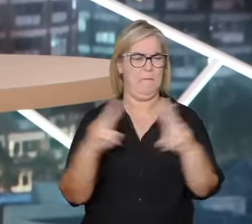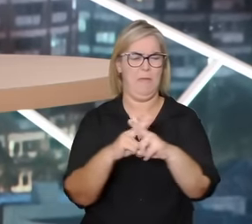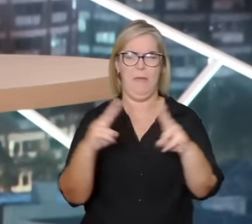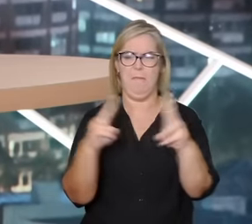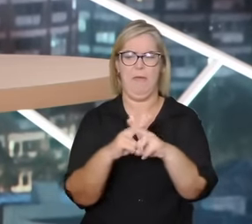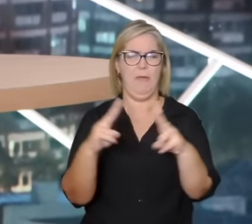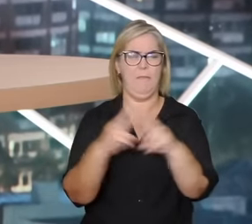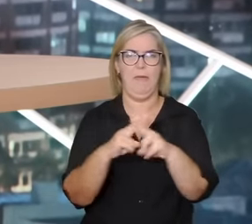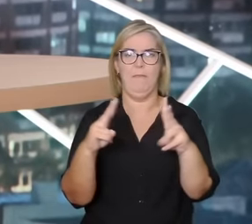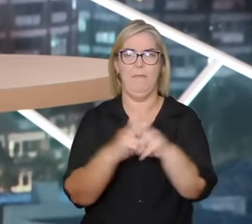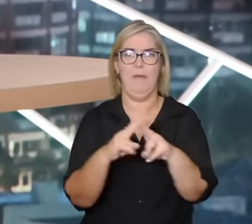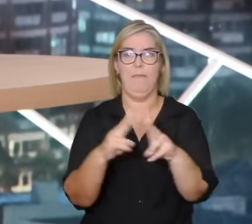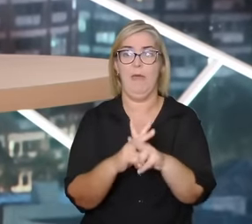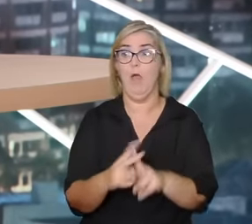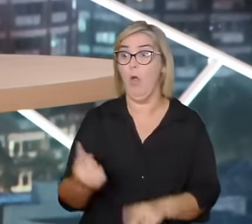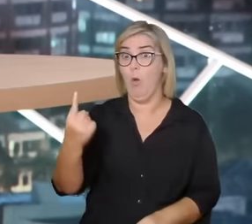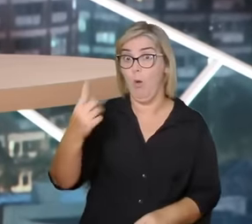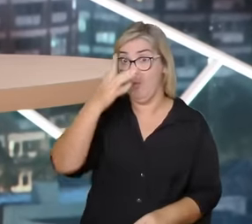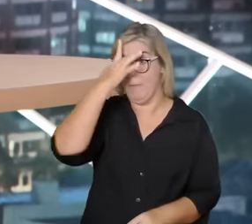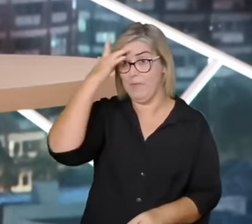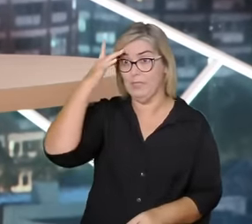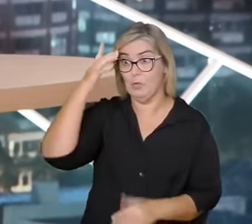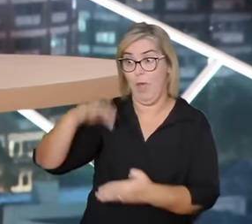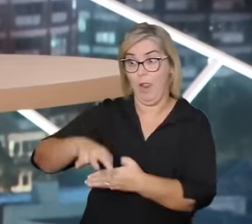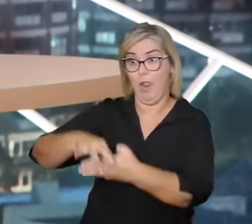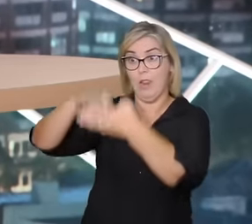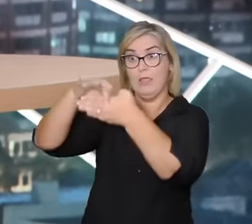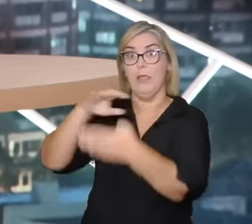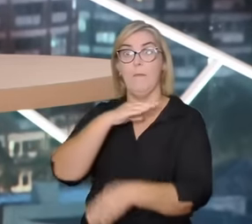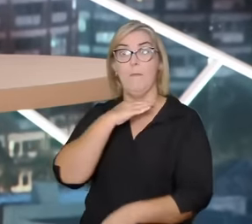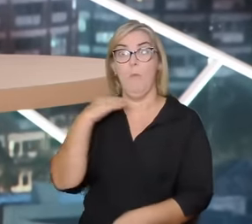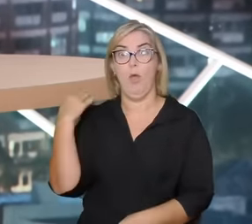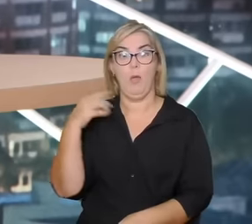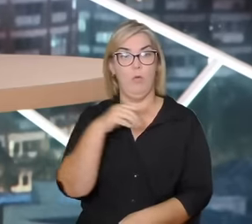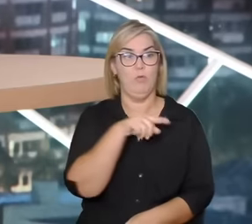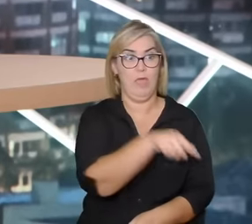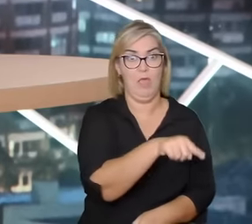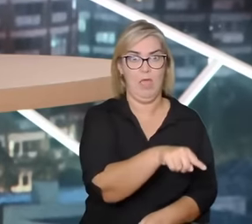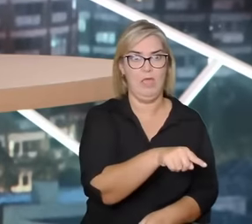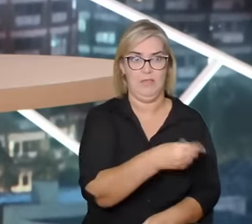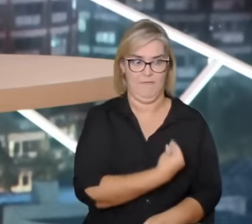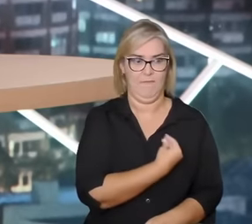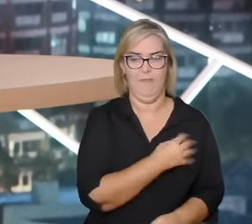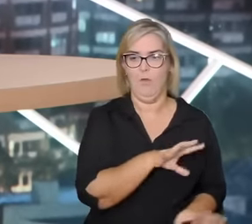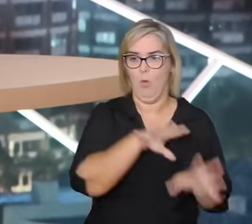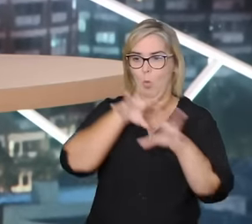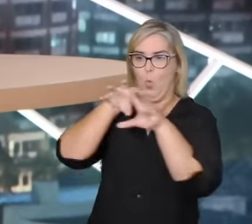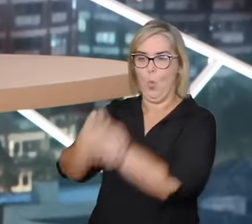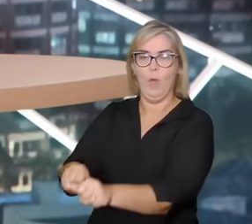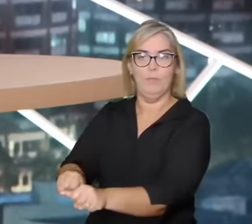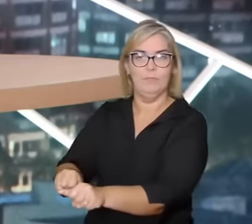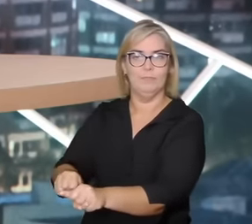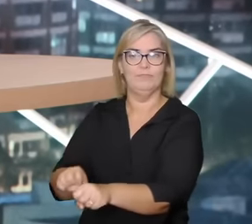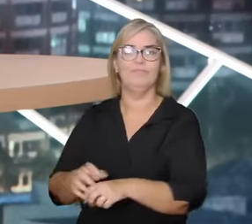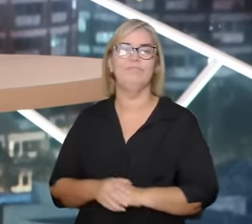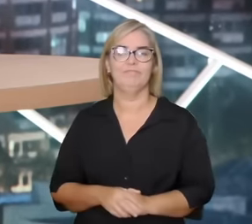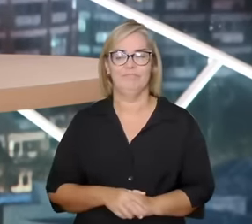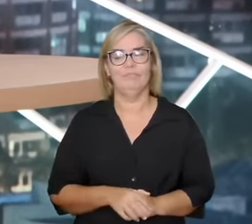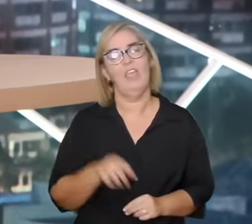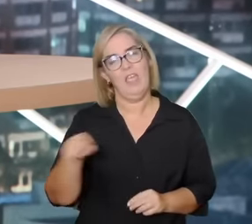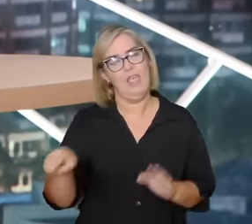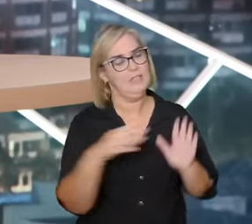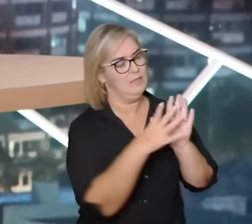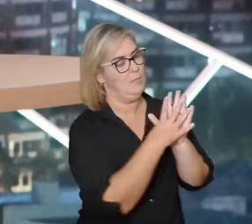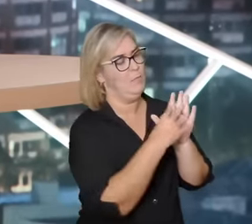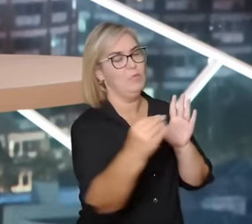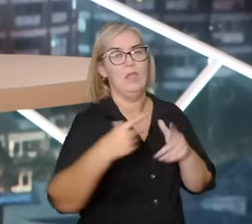grupo que teve o seu líder morto vai embora e um grupo monopoliza aquele território é esse modelo das guerras a que tem